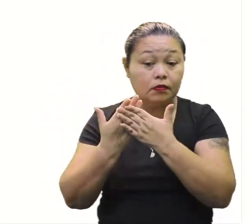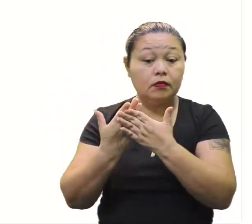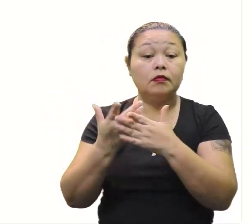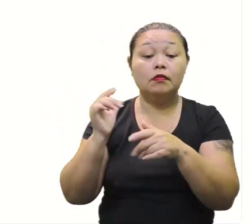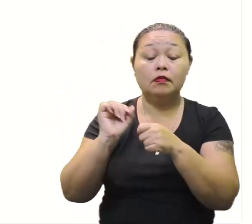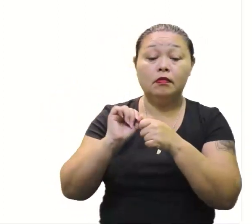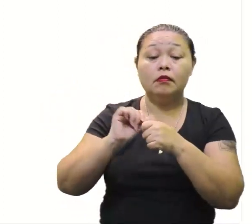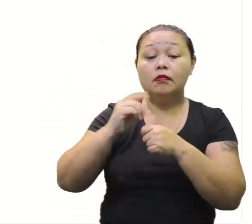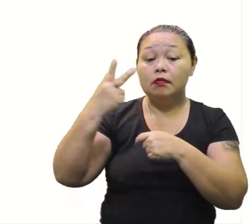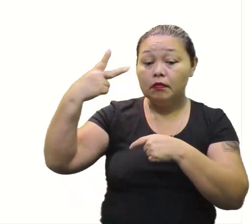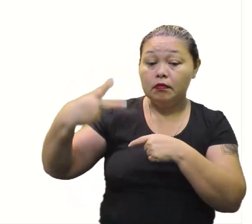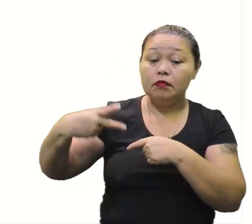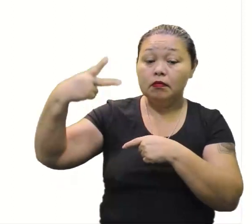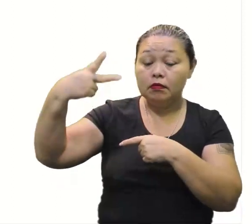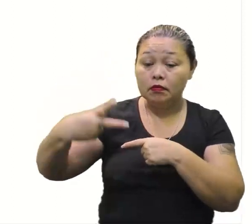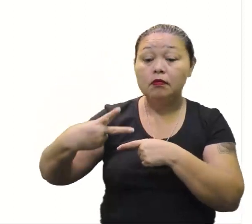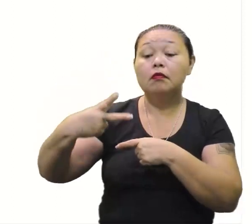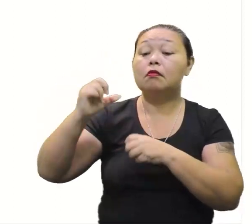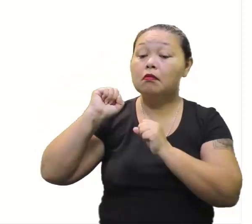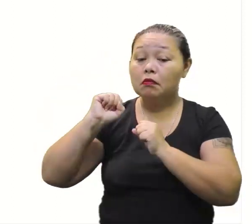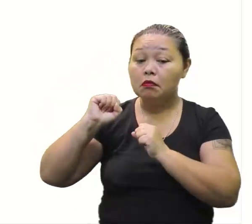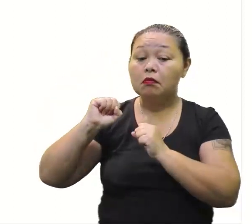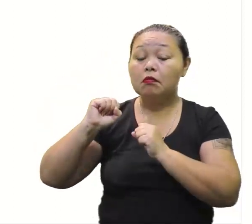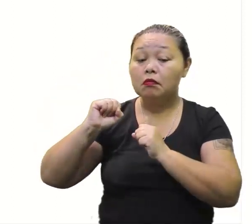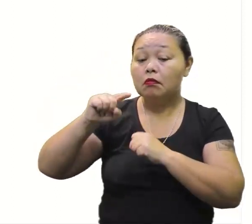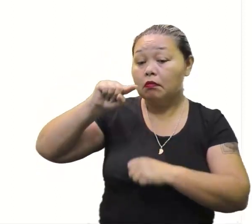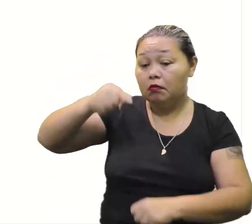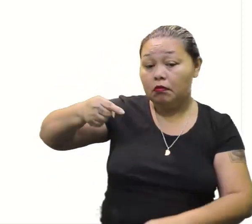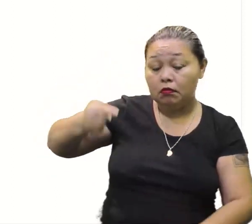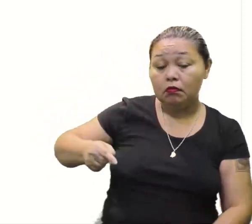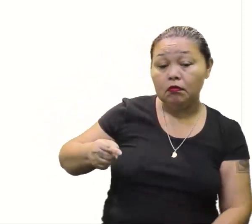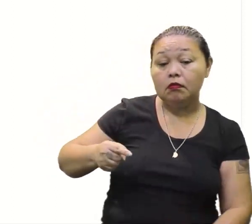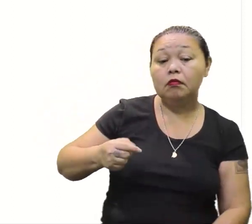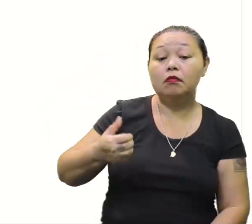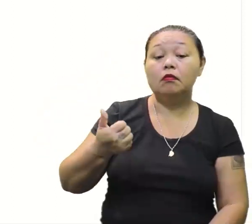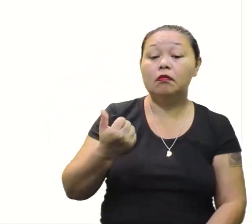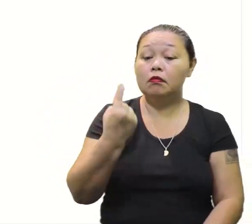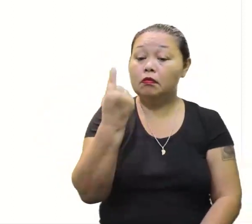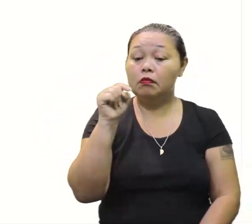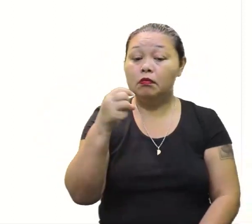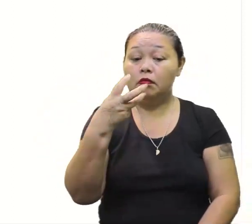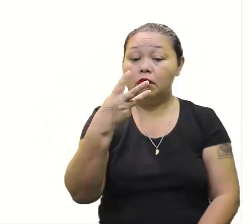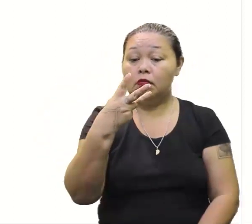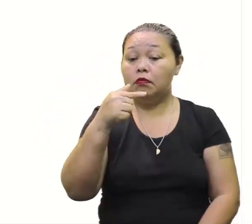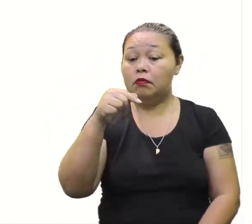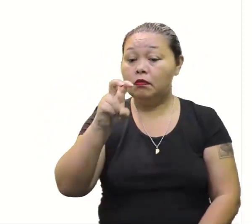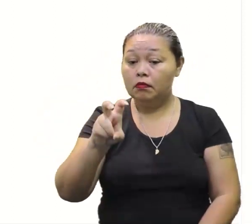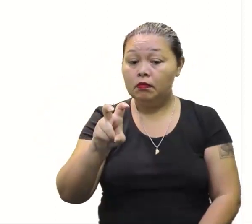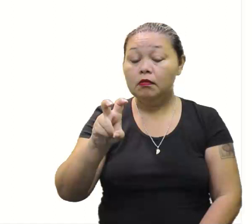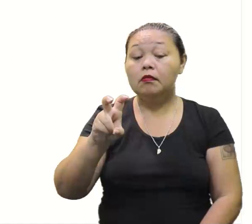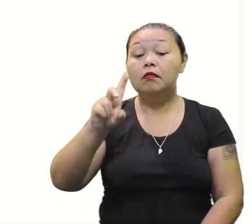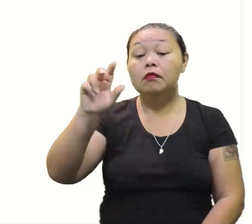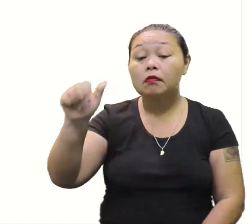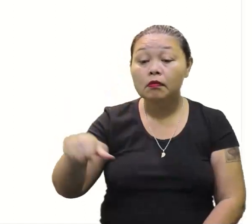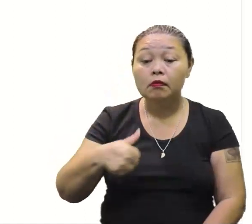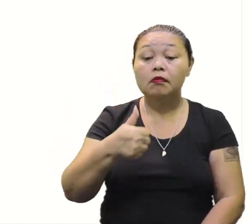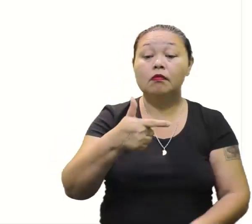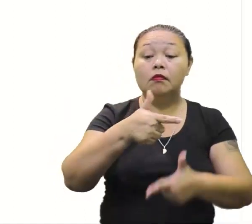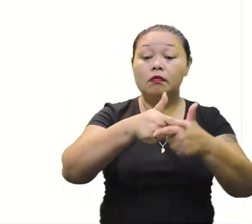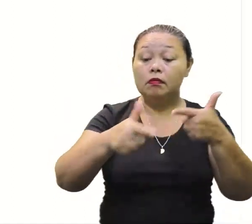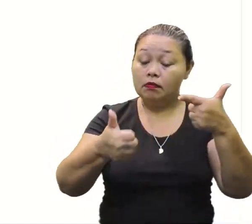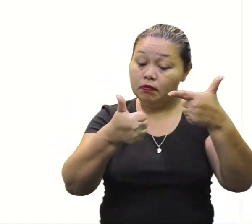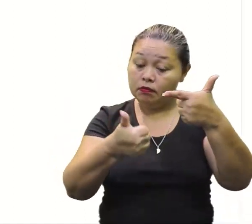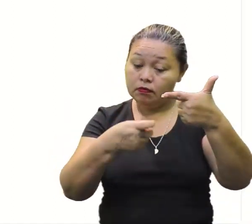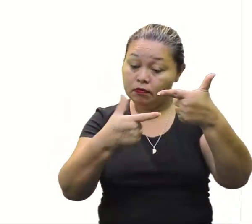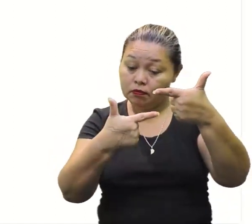dois números aqui, dois números aqui, podemos cortar a vírgula. Tirar vírgula, vai ficar R$.375 dividido por R